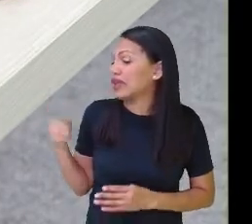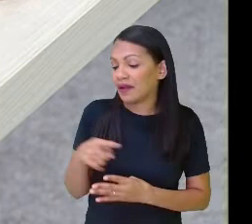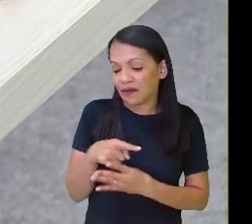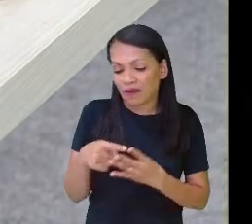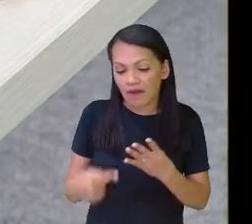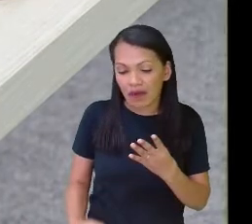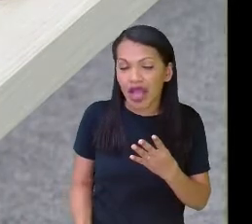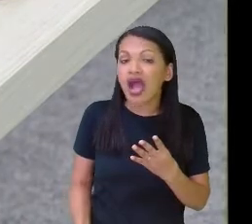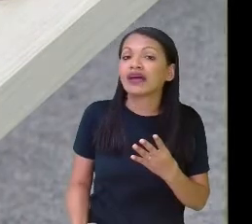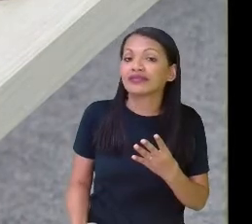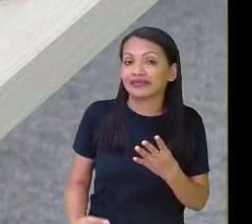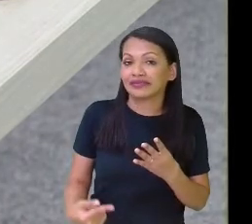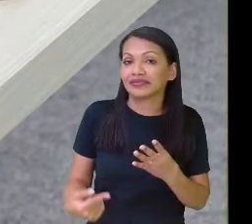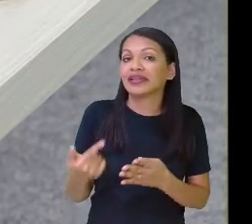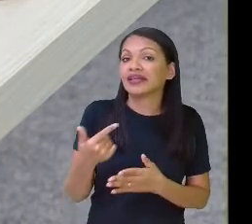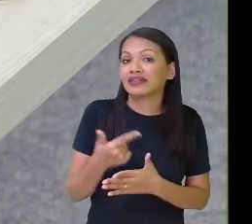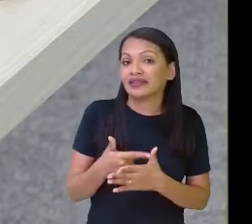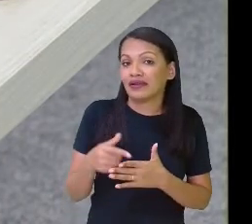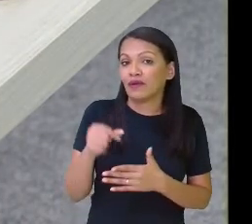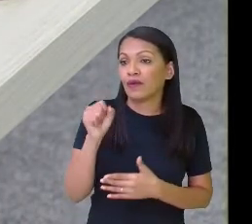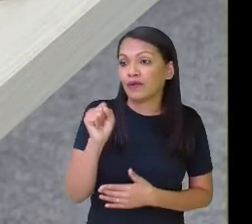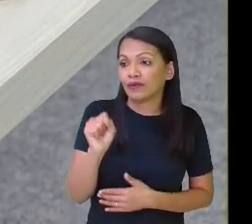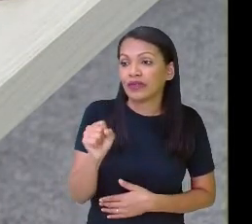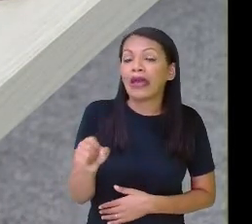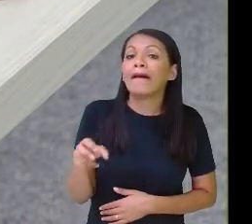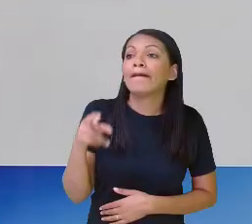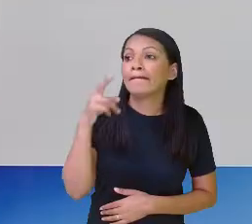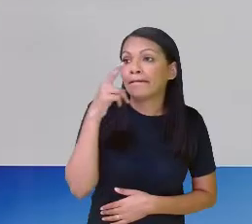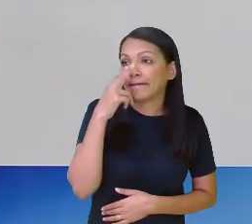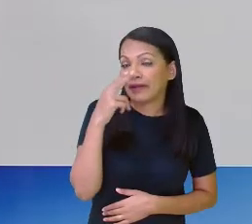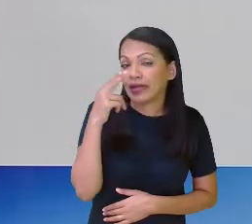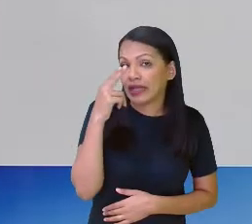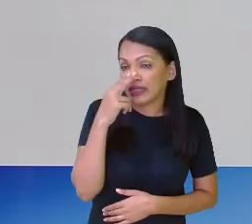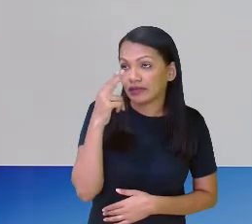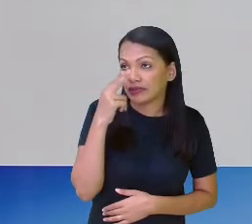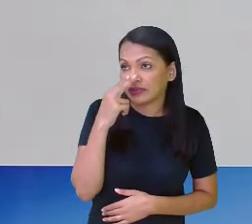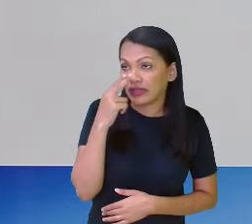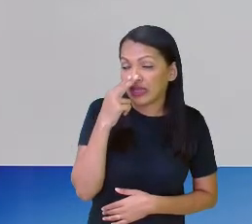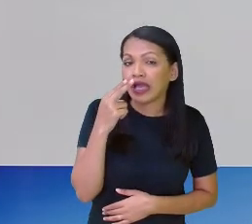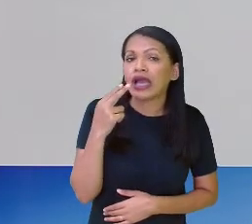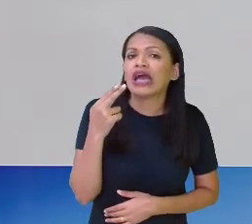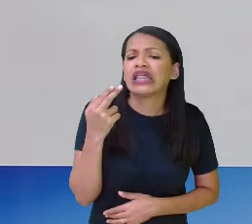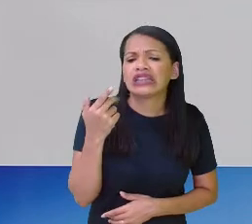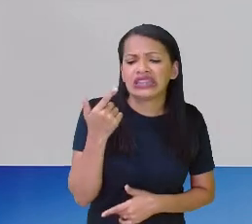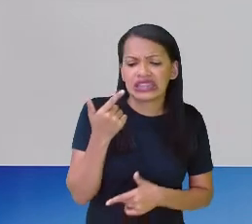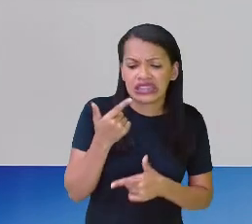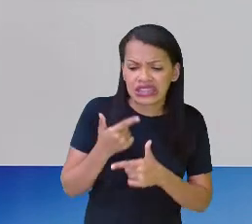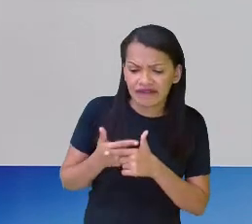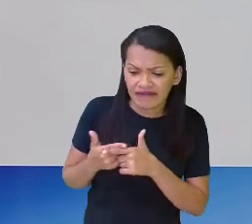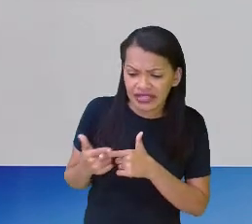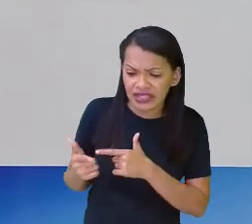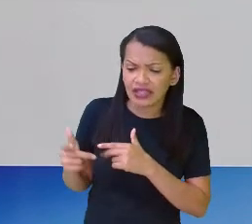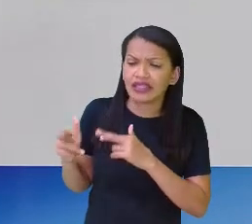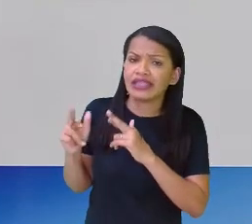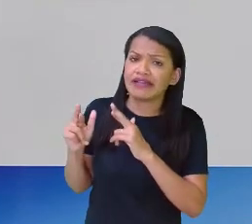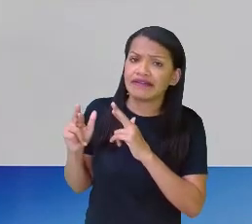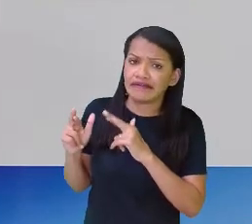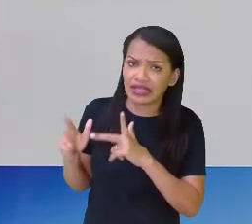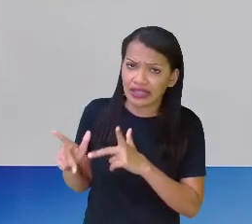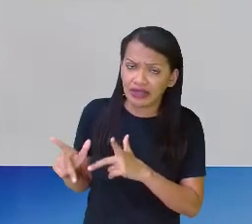Frações equivalentes. Mesmo eles dividindo em partes diferentes.